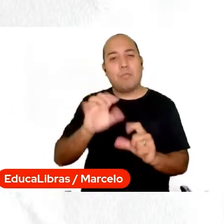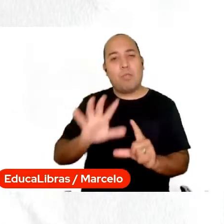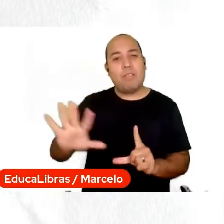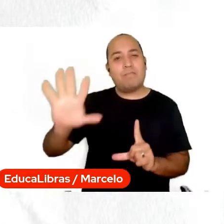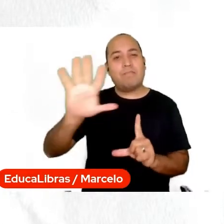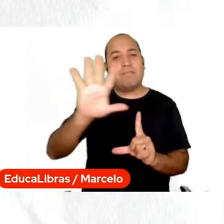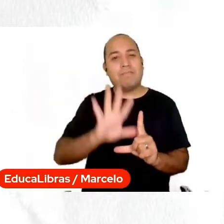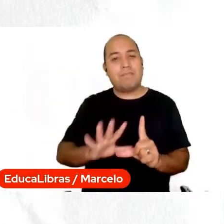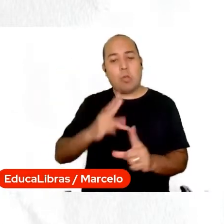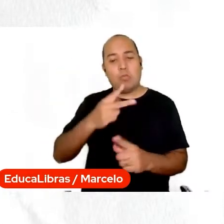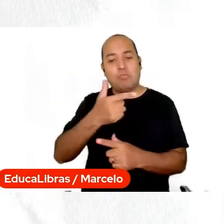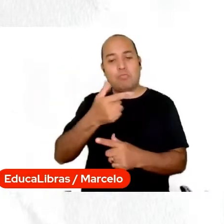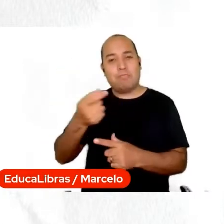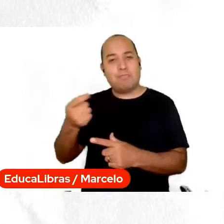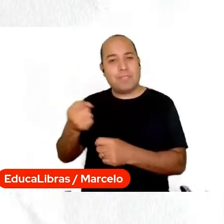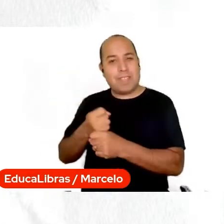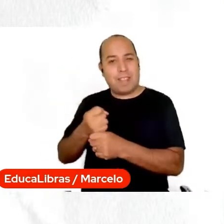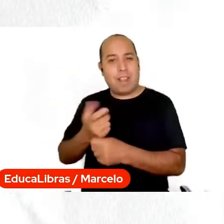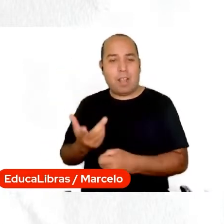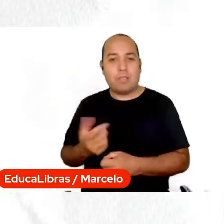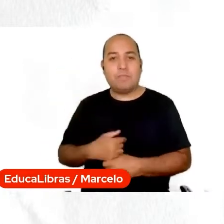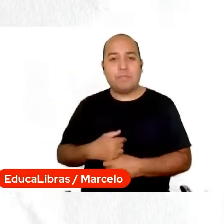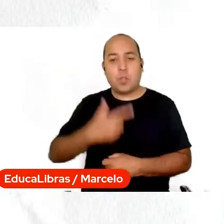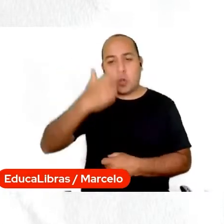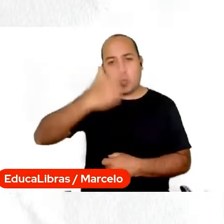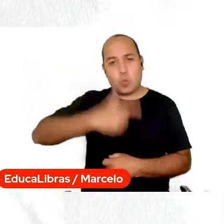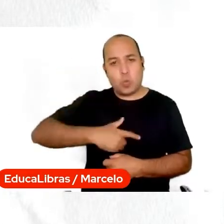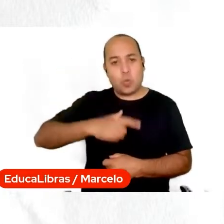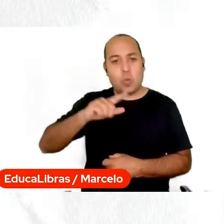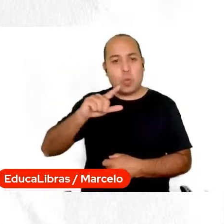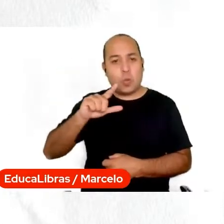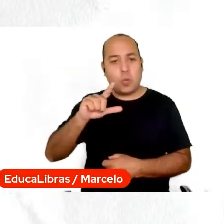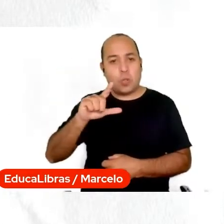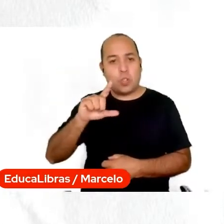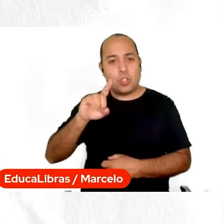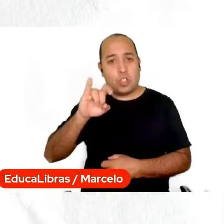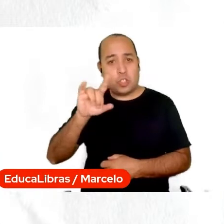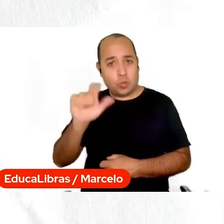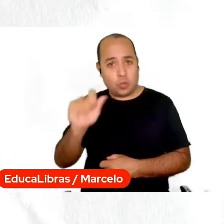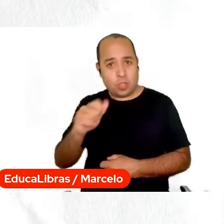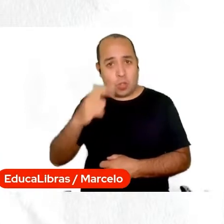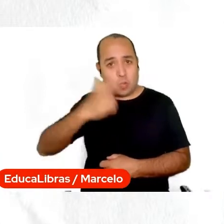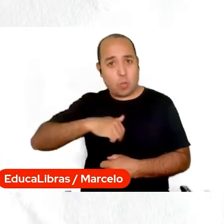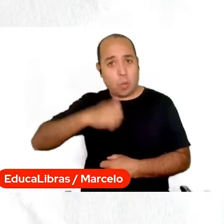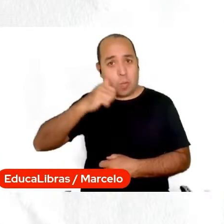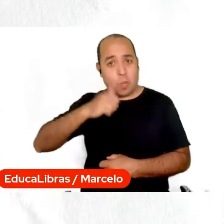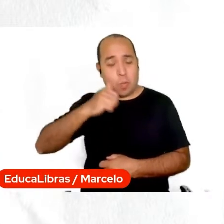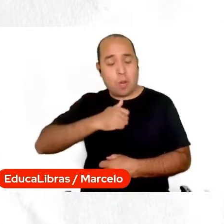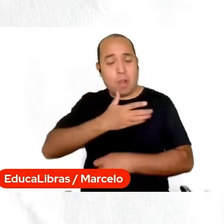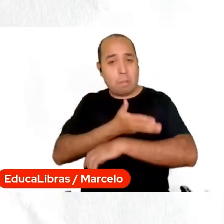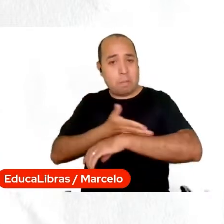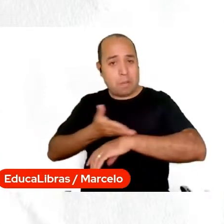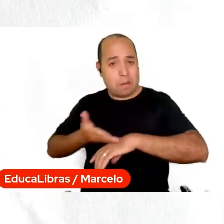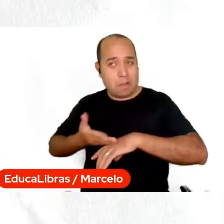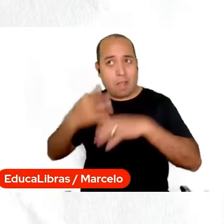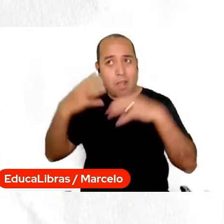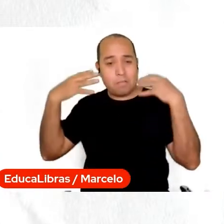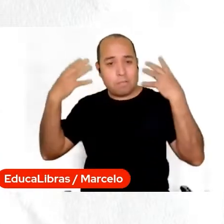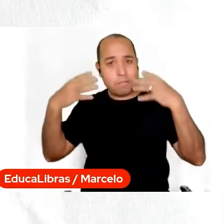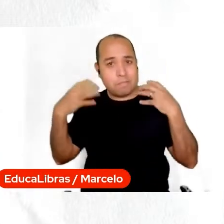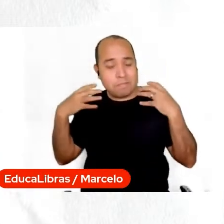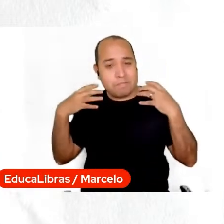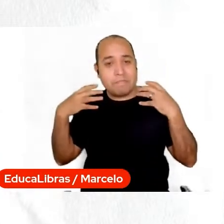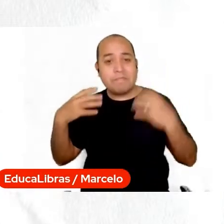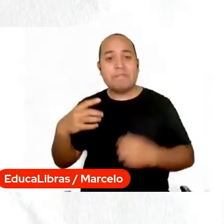Dilsa Porto Gonçalves, sou uma mulher branca, tenho cabelos cacheados, abaixo do ombro, tenho